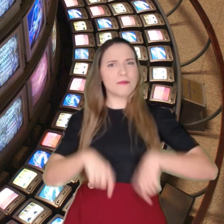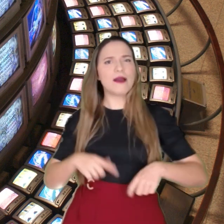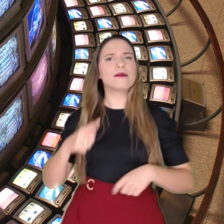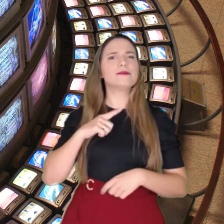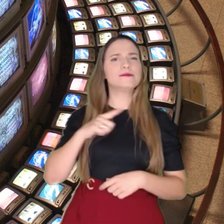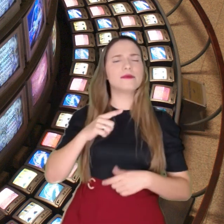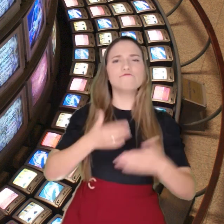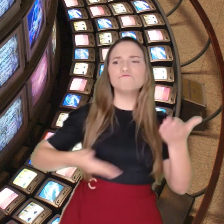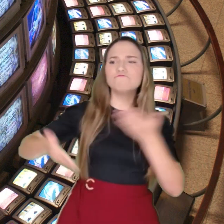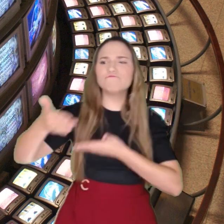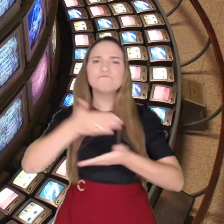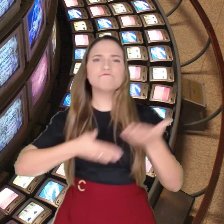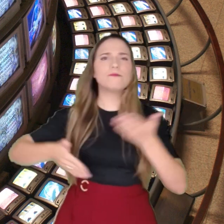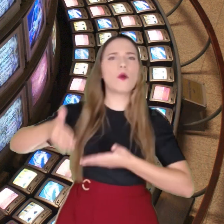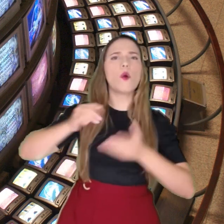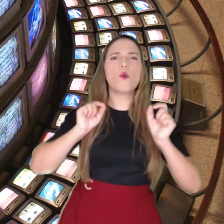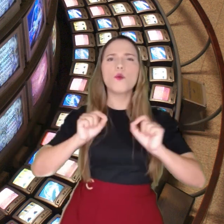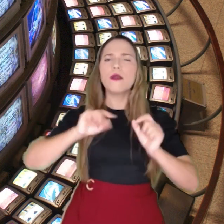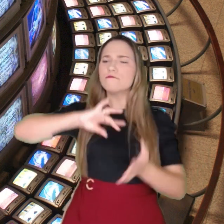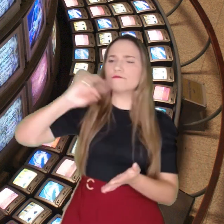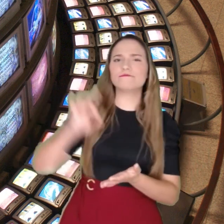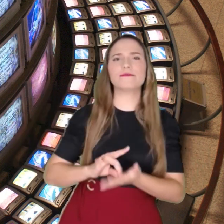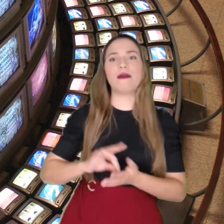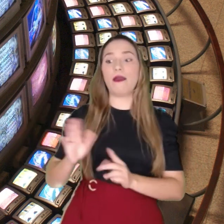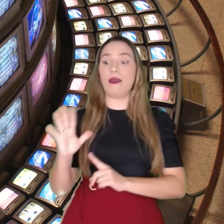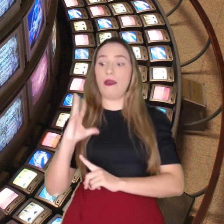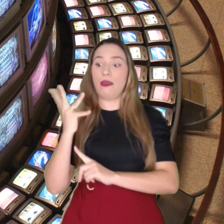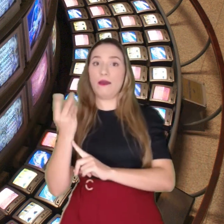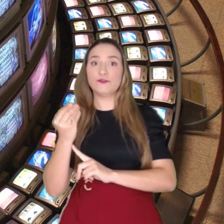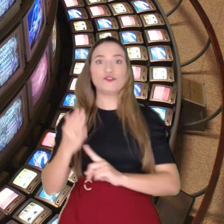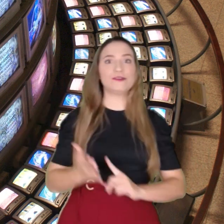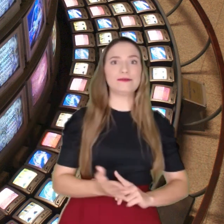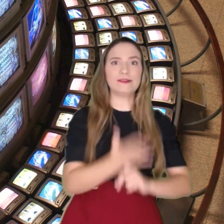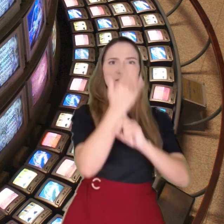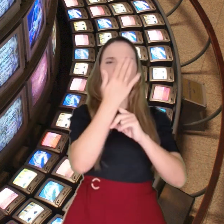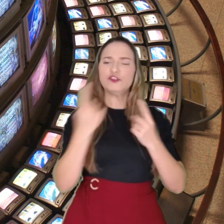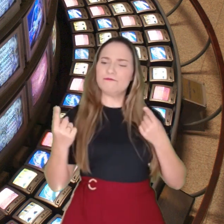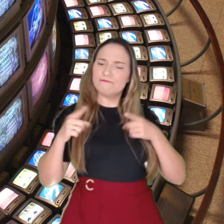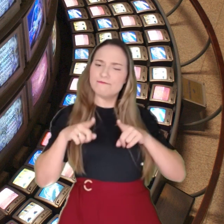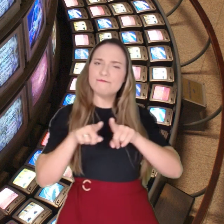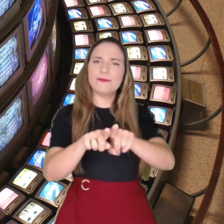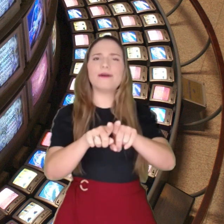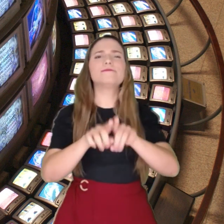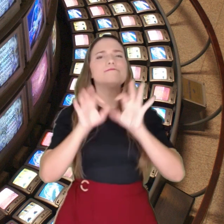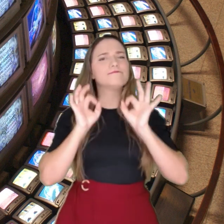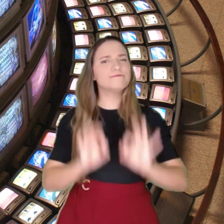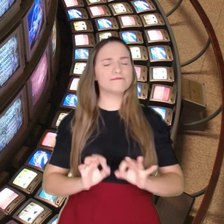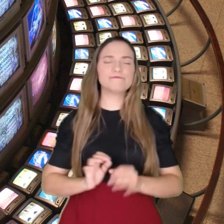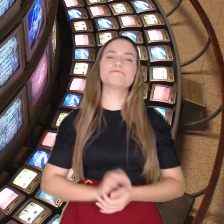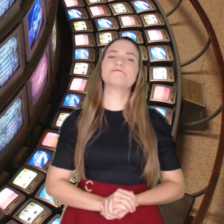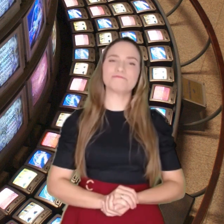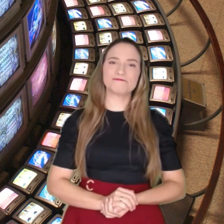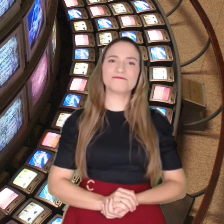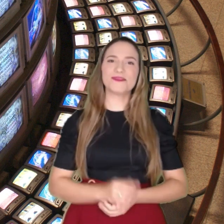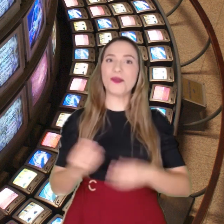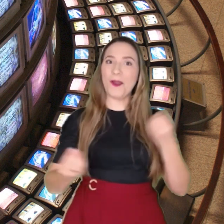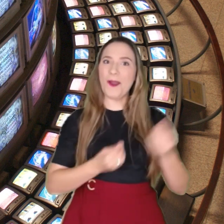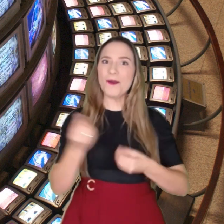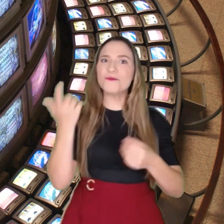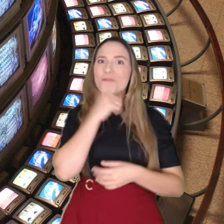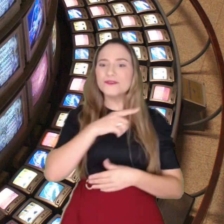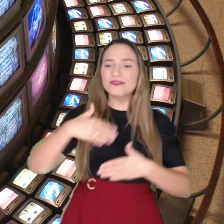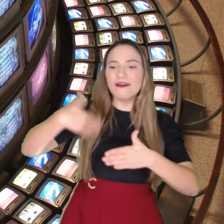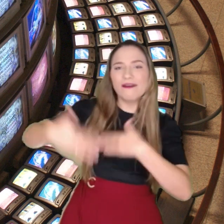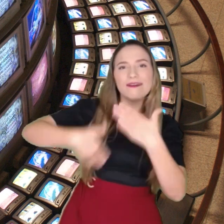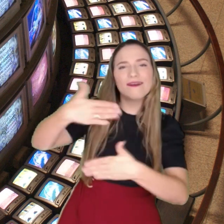E para facilitar esse processo,